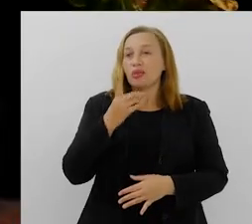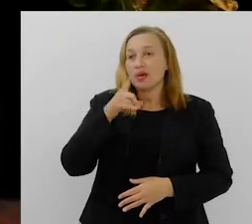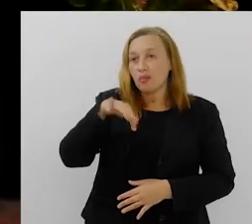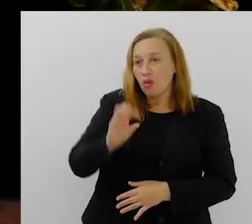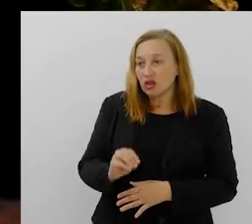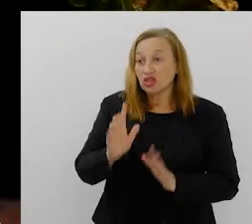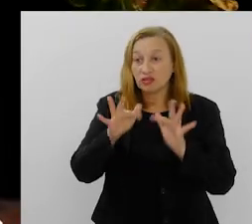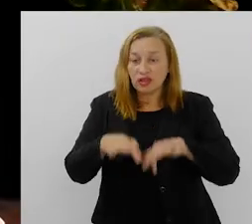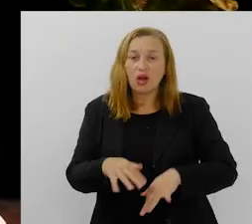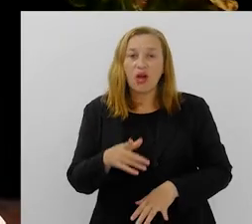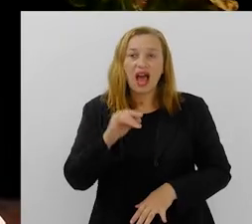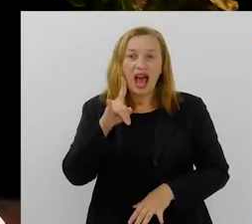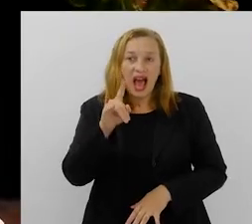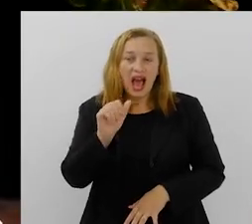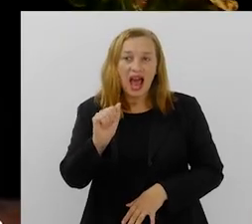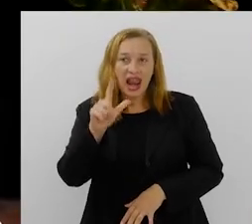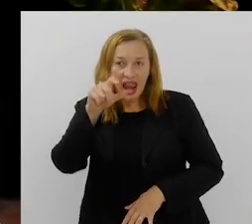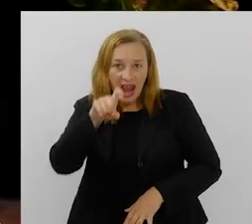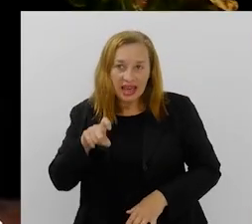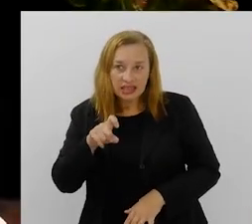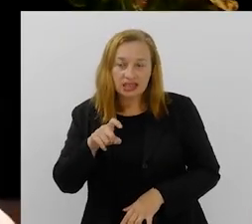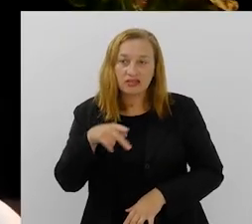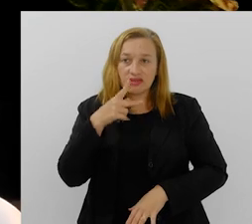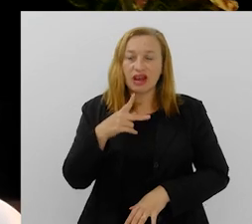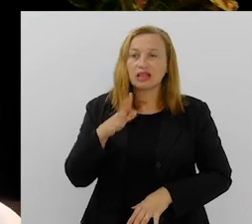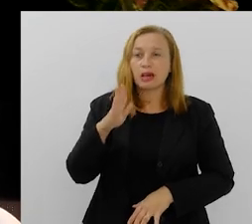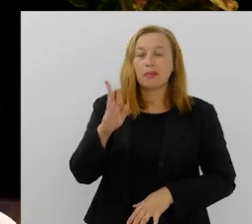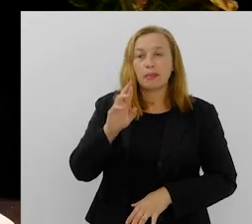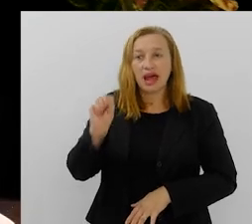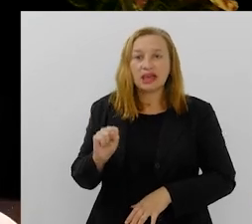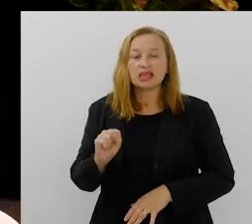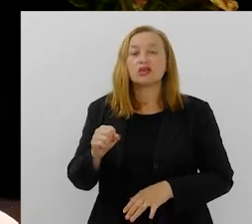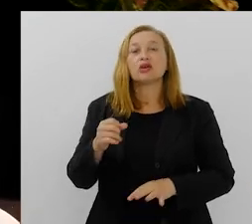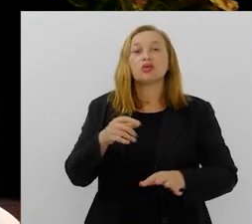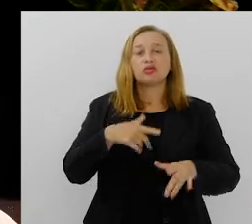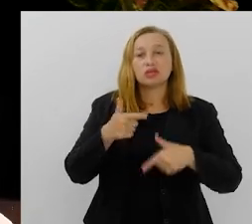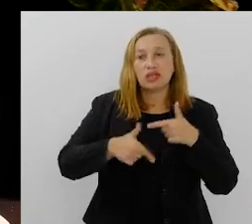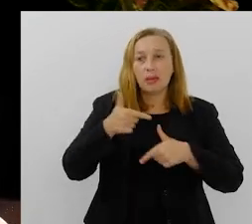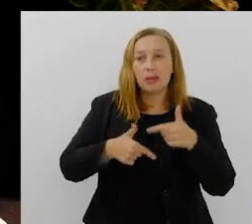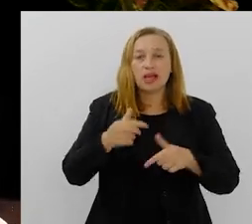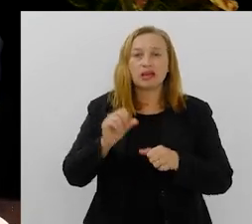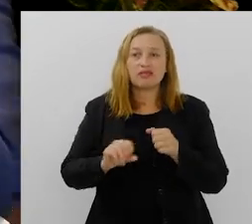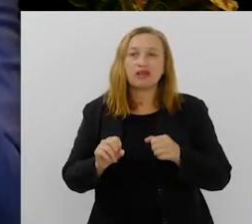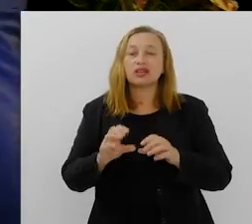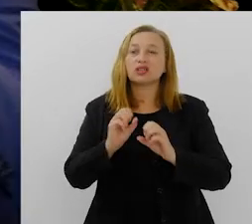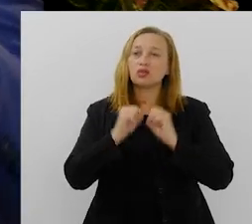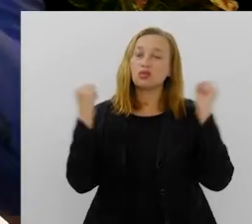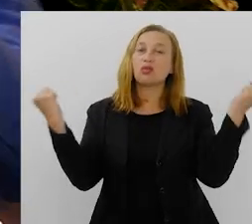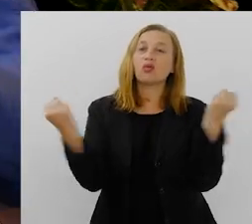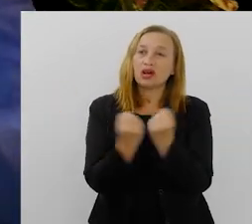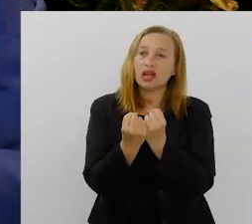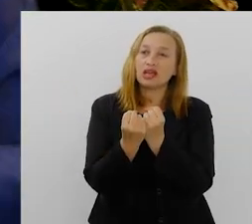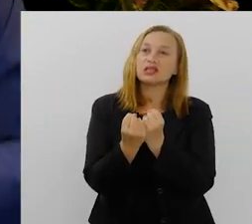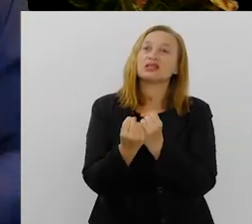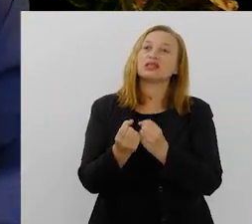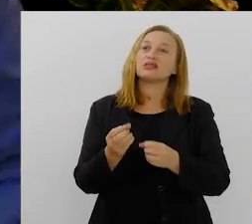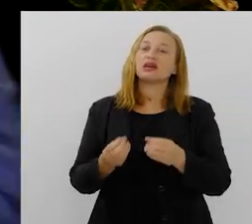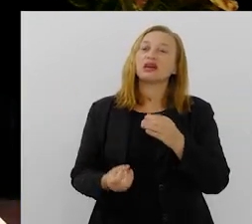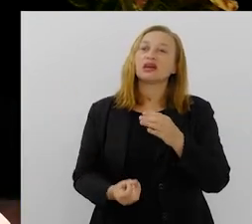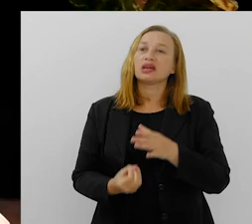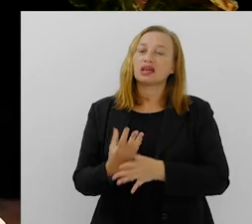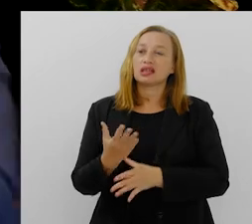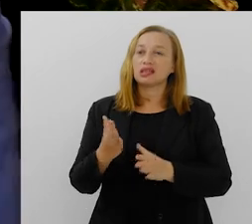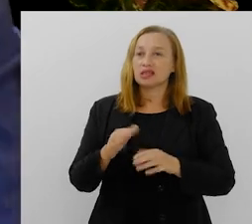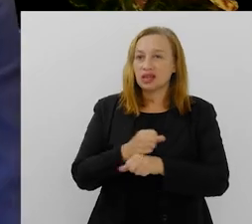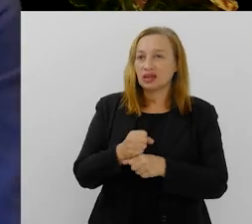vai chegando aqui ao final, mas Alex, queria que você falasse um pouquinho sobre a Brasme, o trabalho que ela faz e o congresso que inclusive está sinalizado